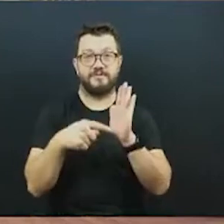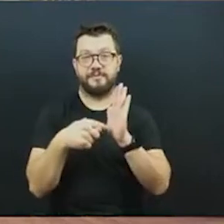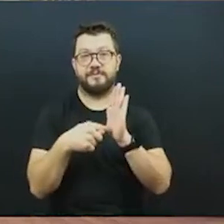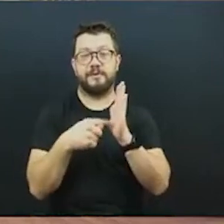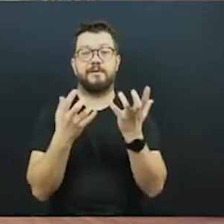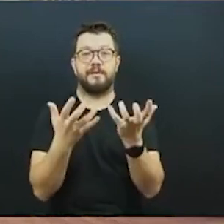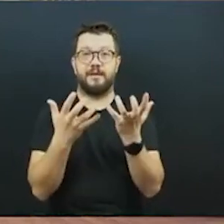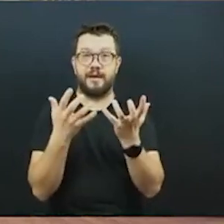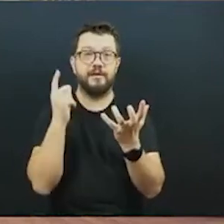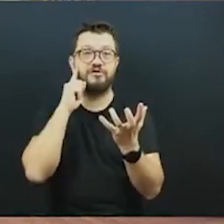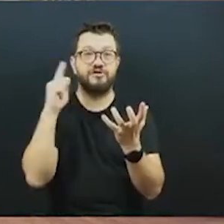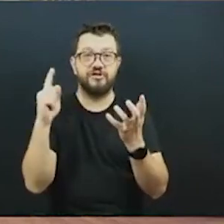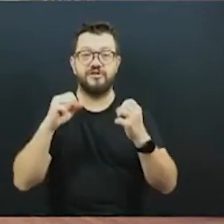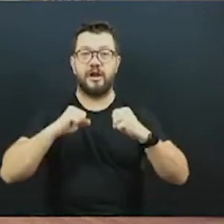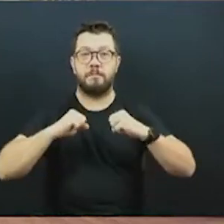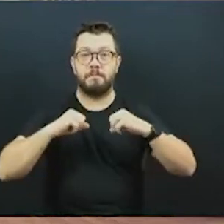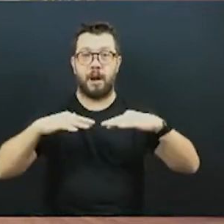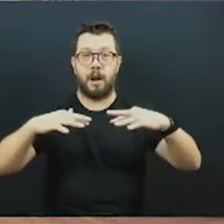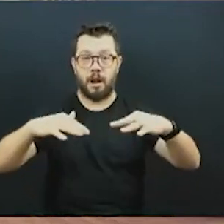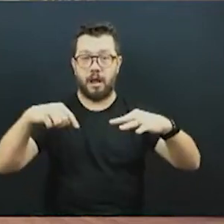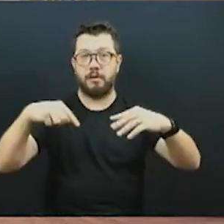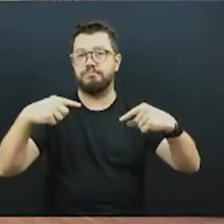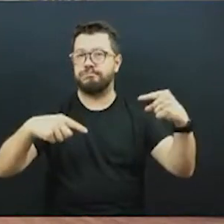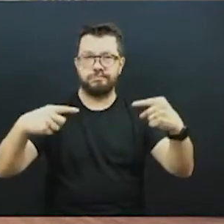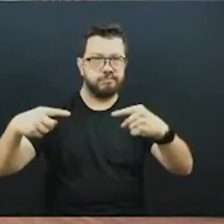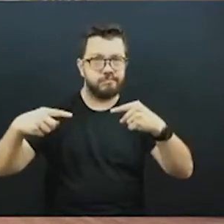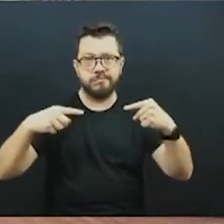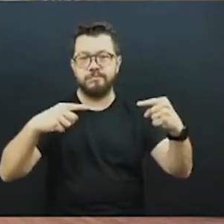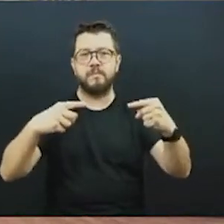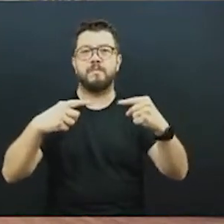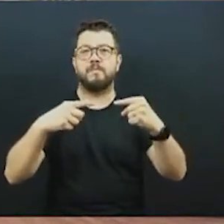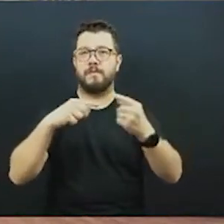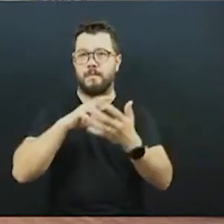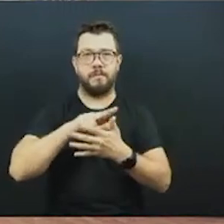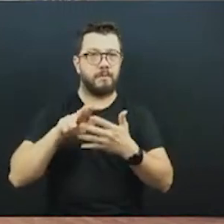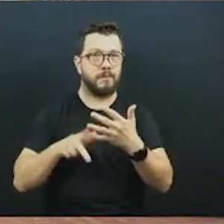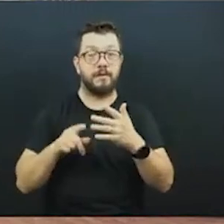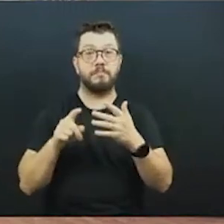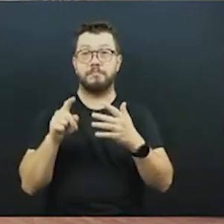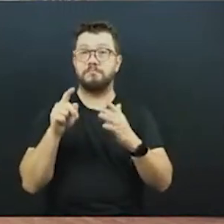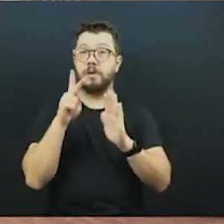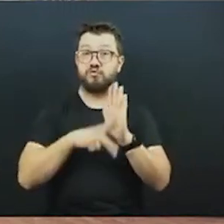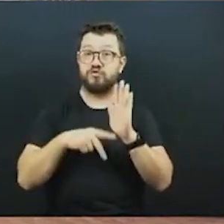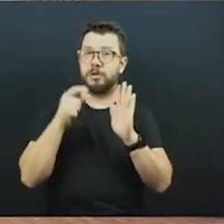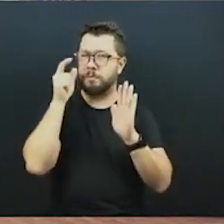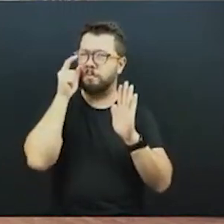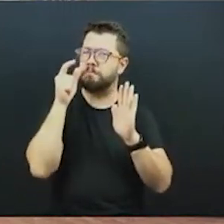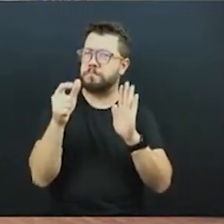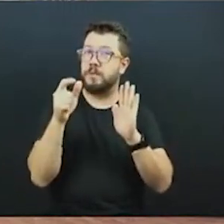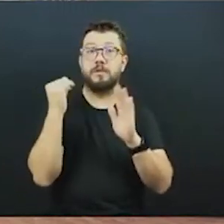conversas com a população. Requerimento não deixa de ser interessante, ser importante,